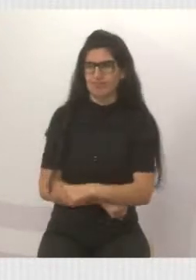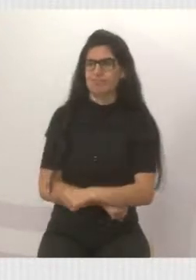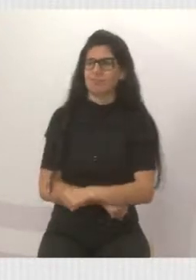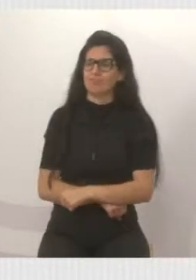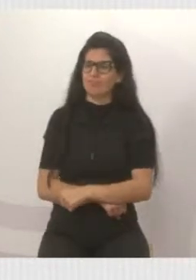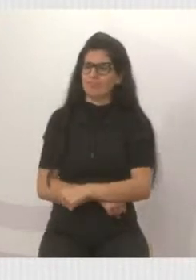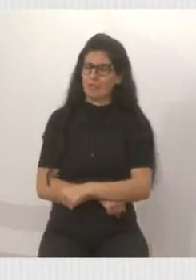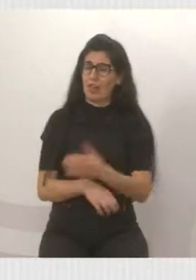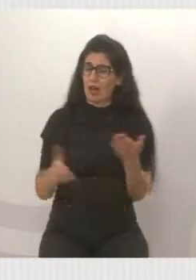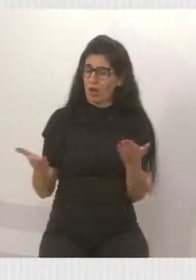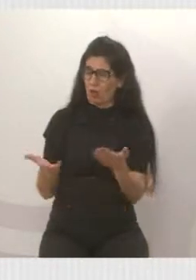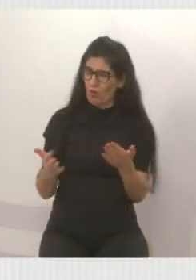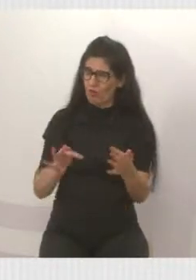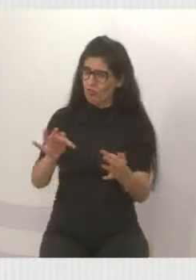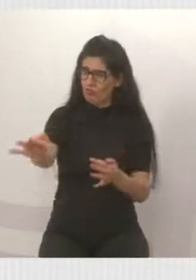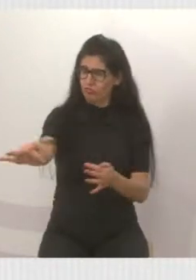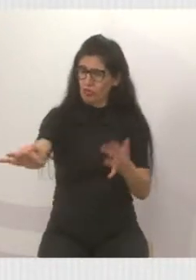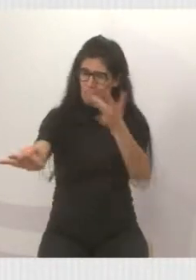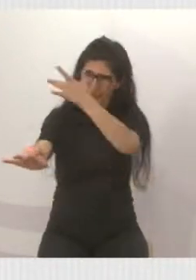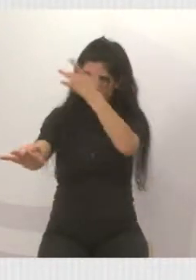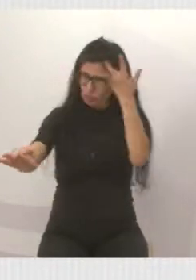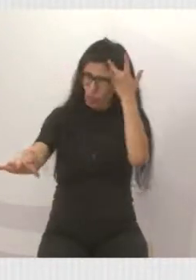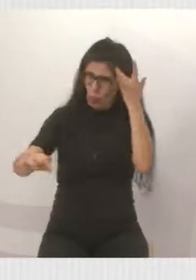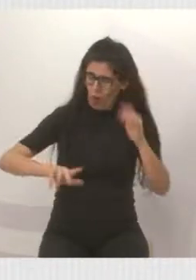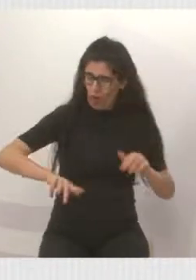escorregar e nem quebrar a perna naquilo lá, viu, gente?